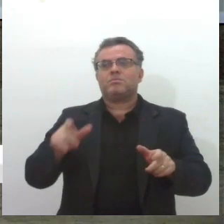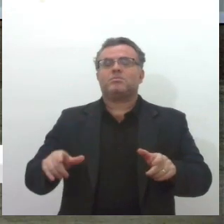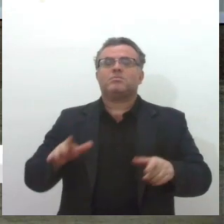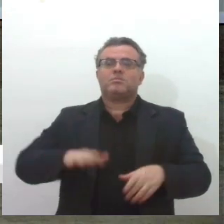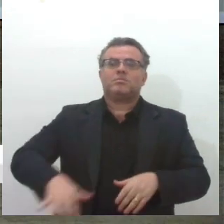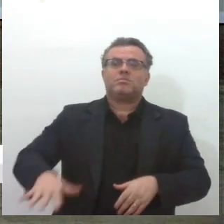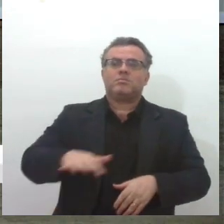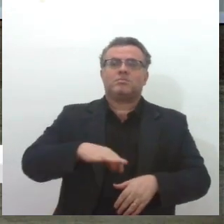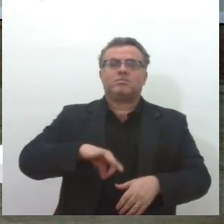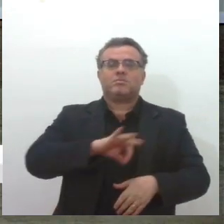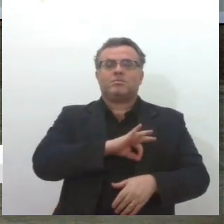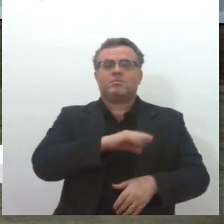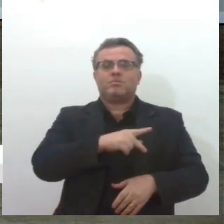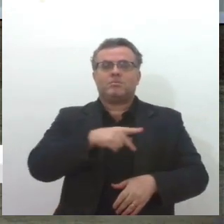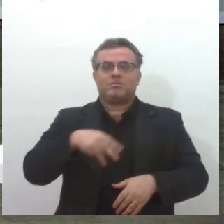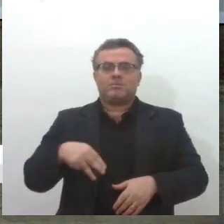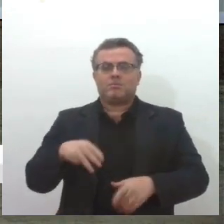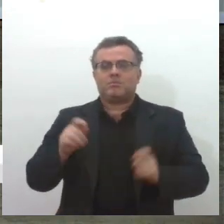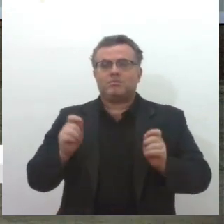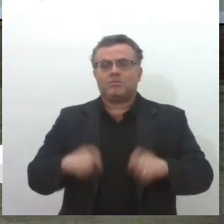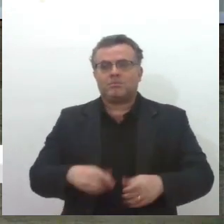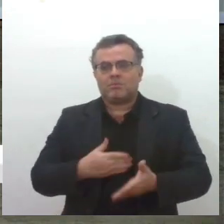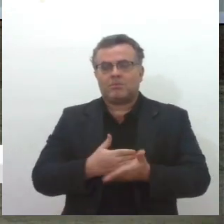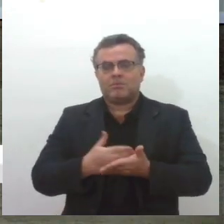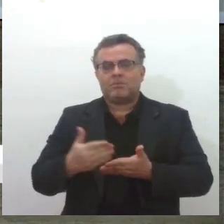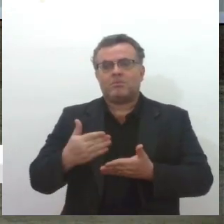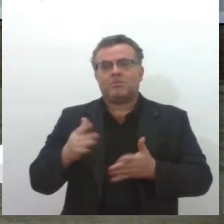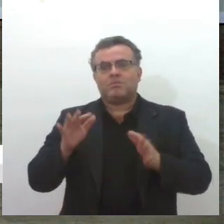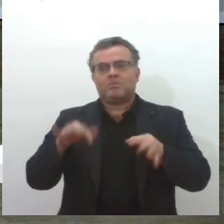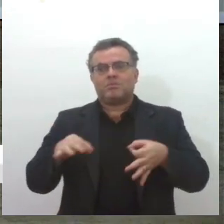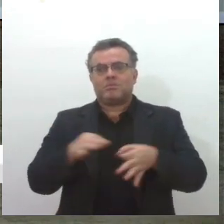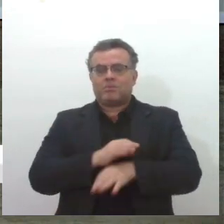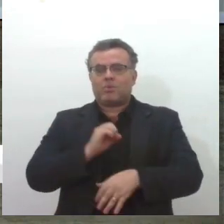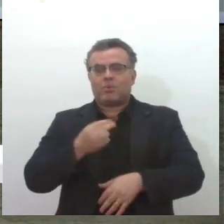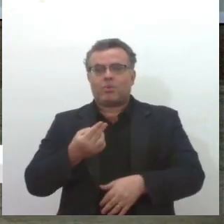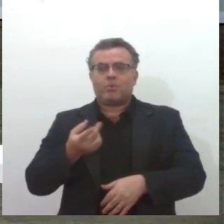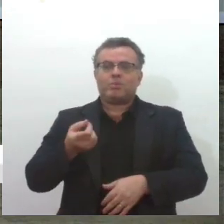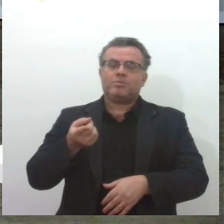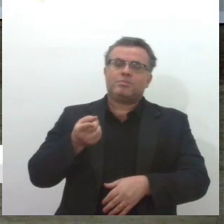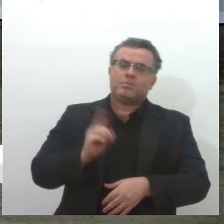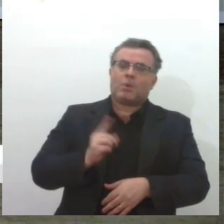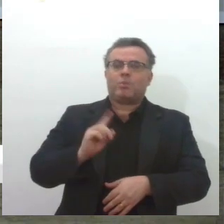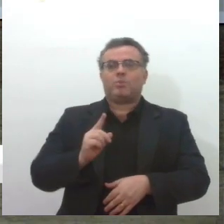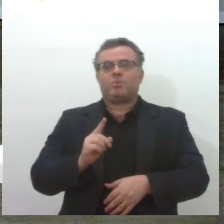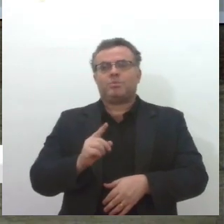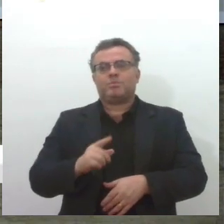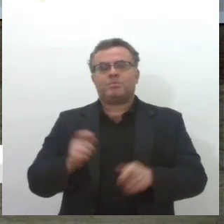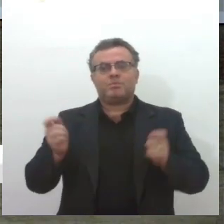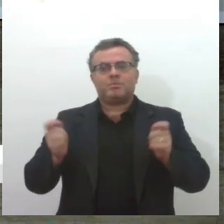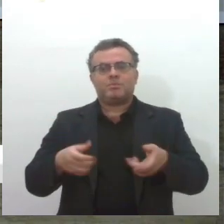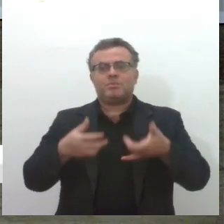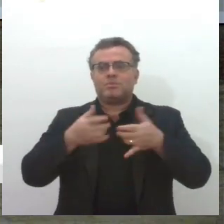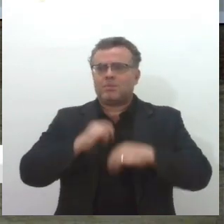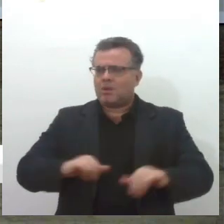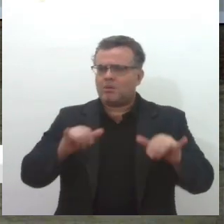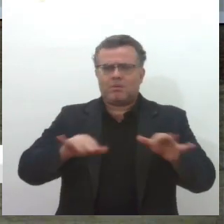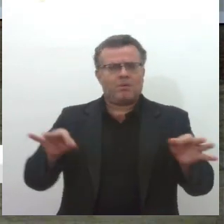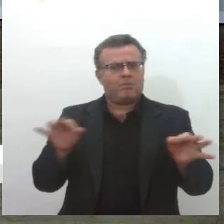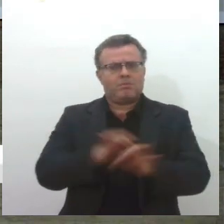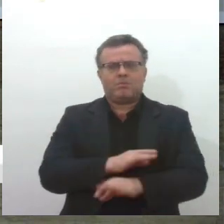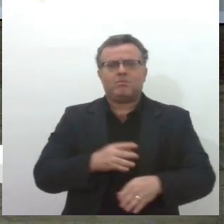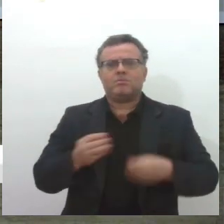galguem e cheguem até o final da carreira, ou não, o que é que vocês podem dizer dos lugares de onde vocês estão,